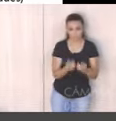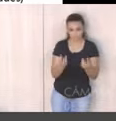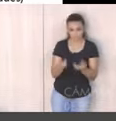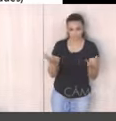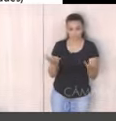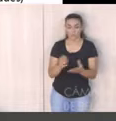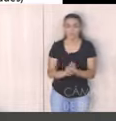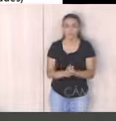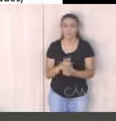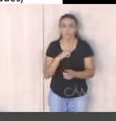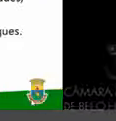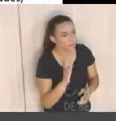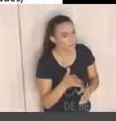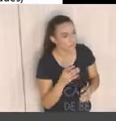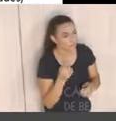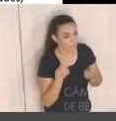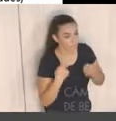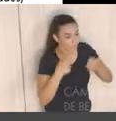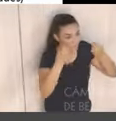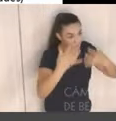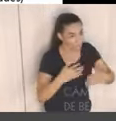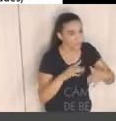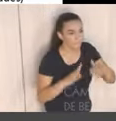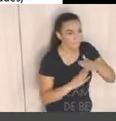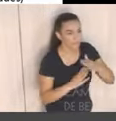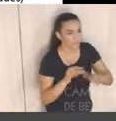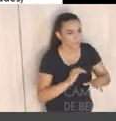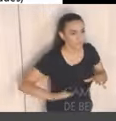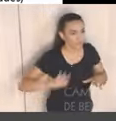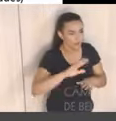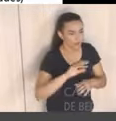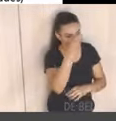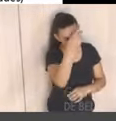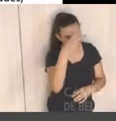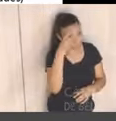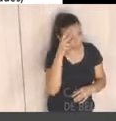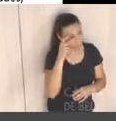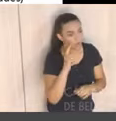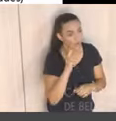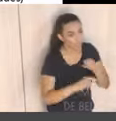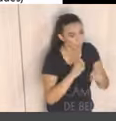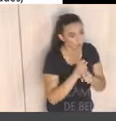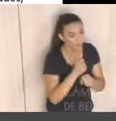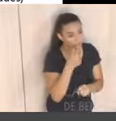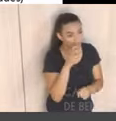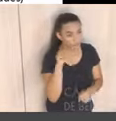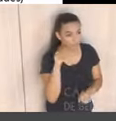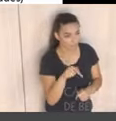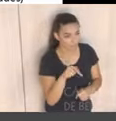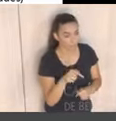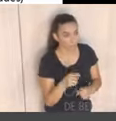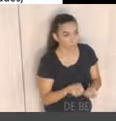nós temos, só para deixar claro, uma meta geral na prefeitura para o ano de 15 mil plantios, esses